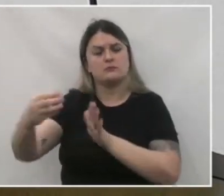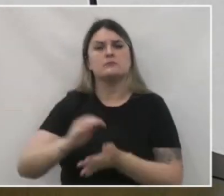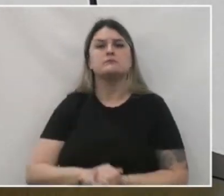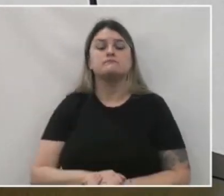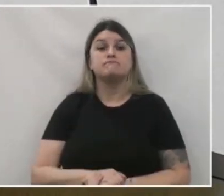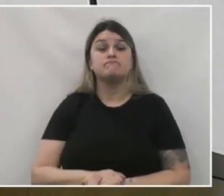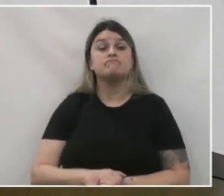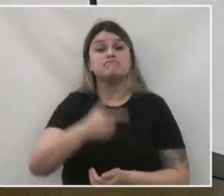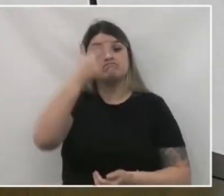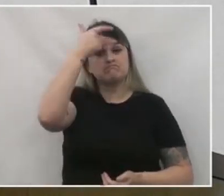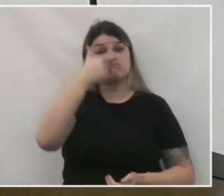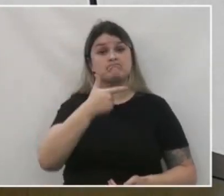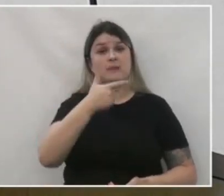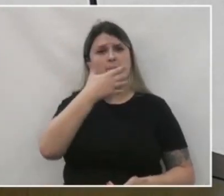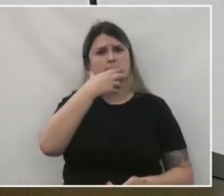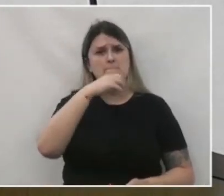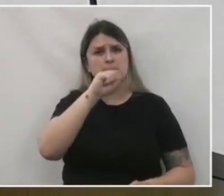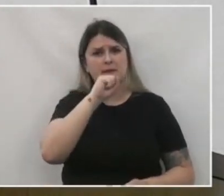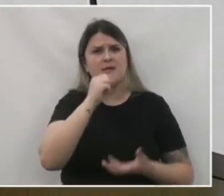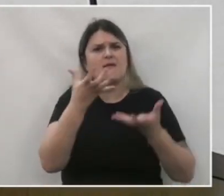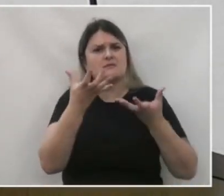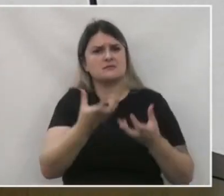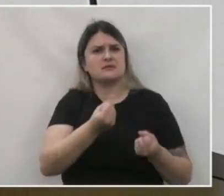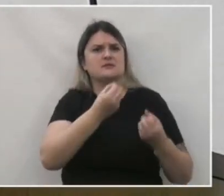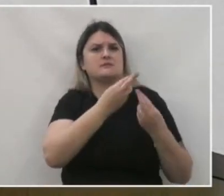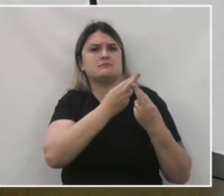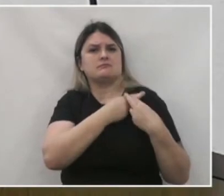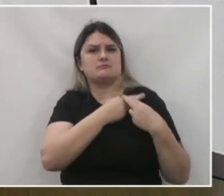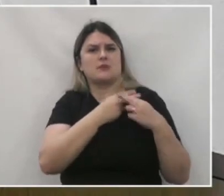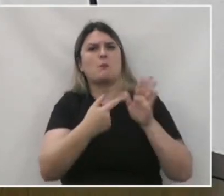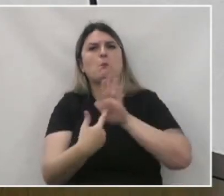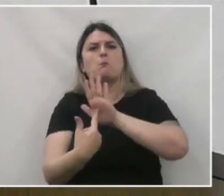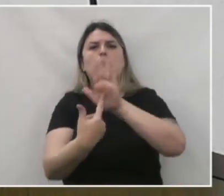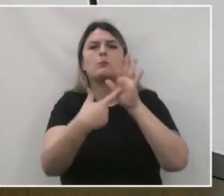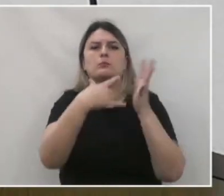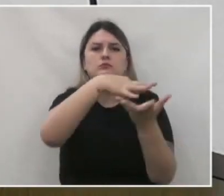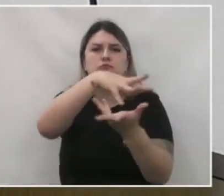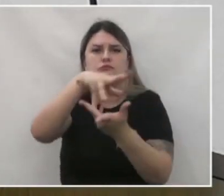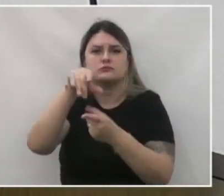Então, ser pai é assumir essa responsabilidade diante do mundo e da sociedade.